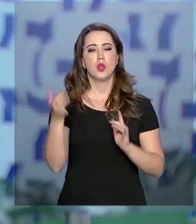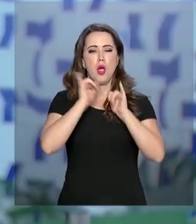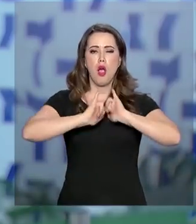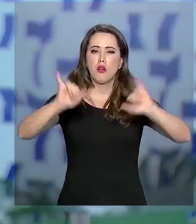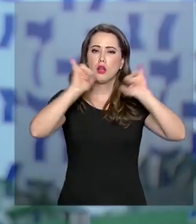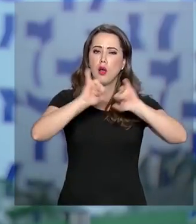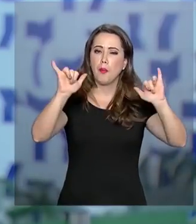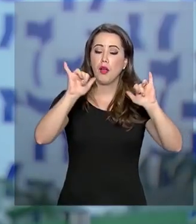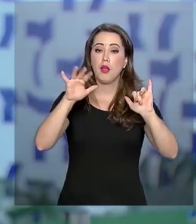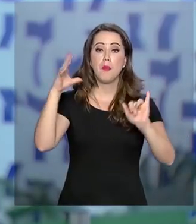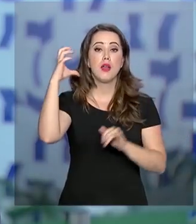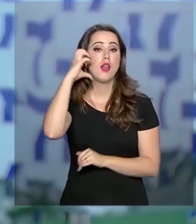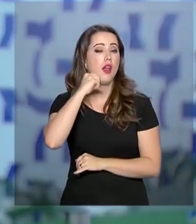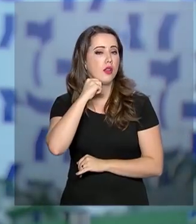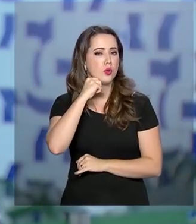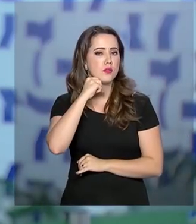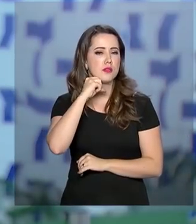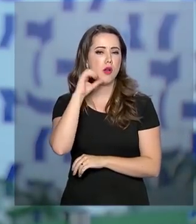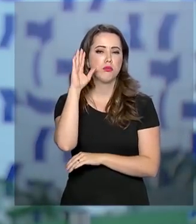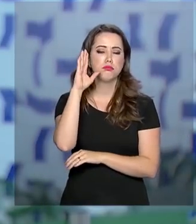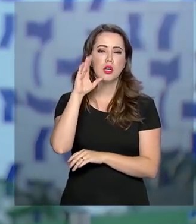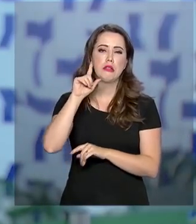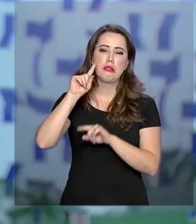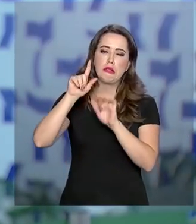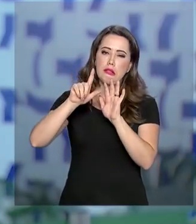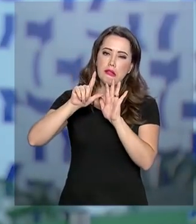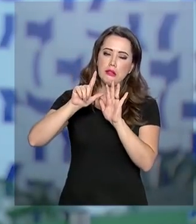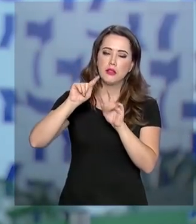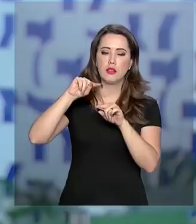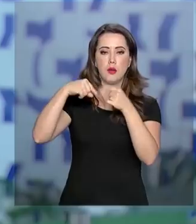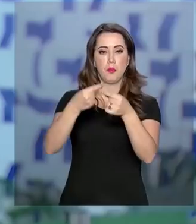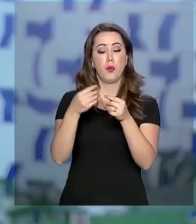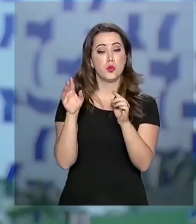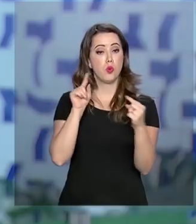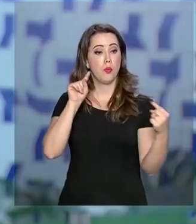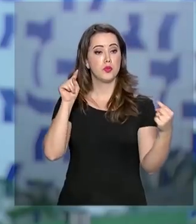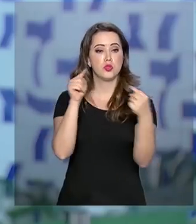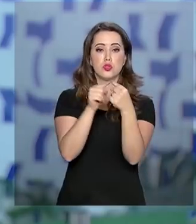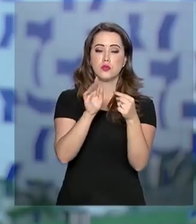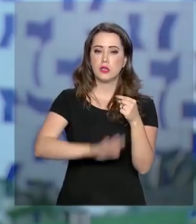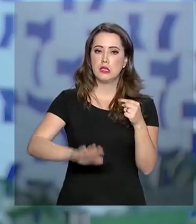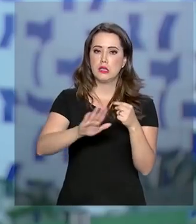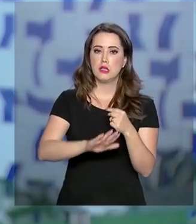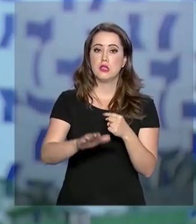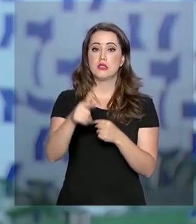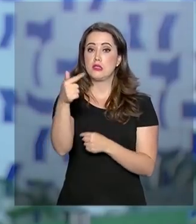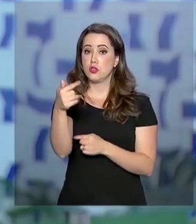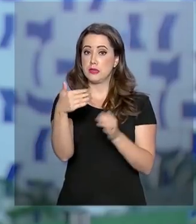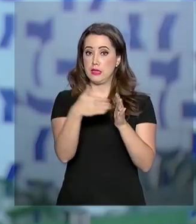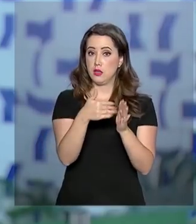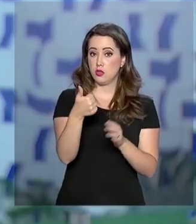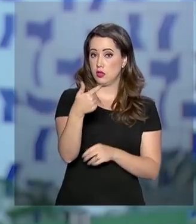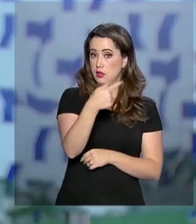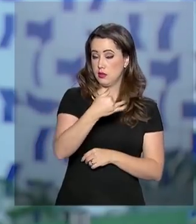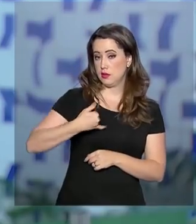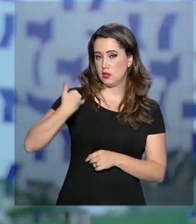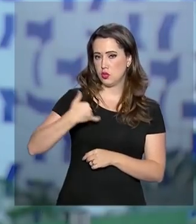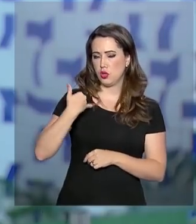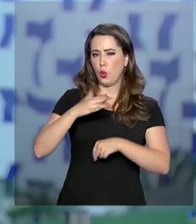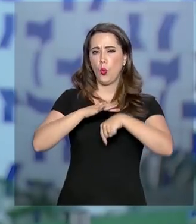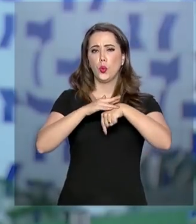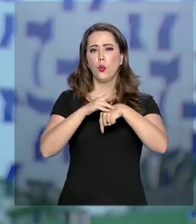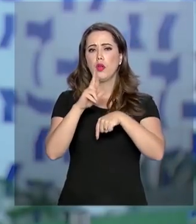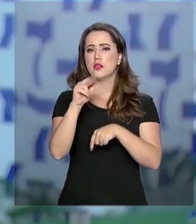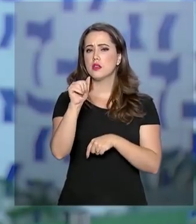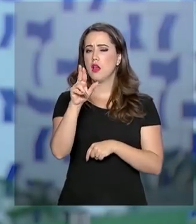pela adoção tardia com foco em crianças de 7 a 17 anos, também com doenças raras ou com algum